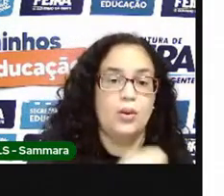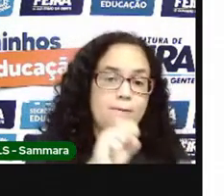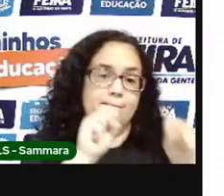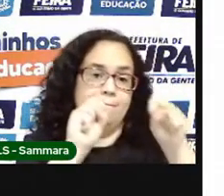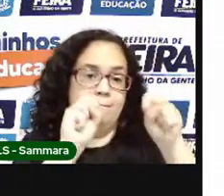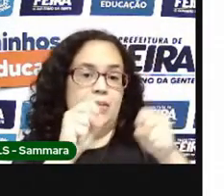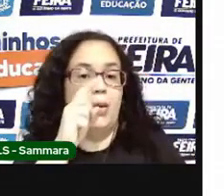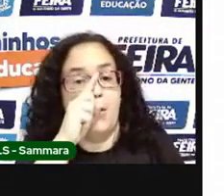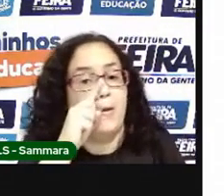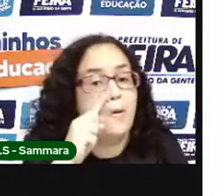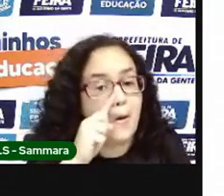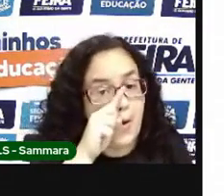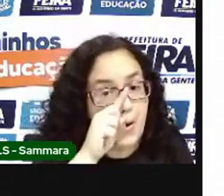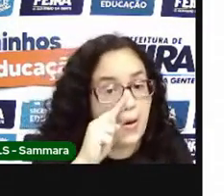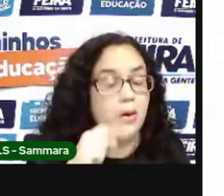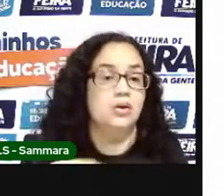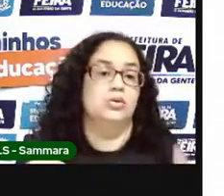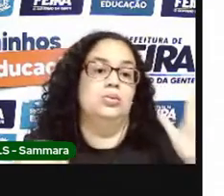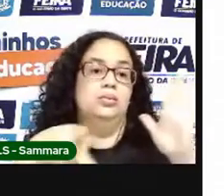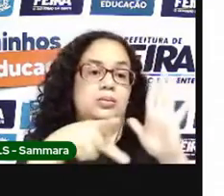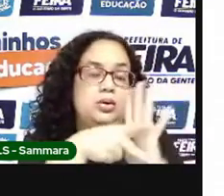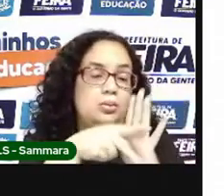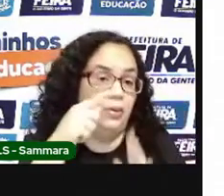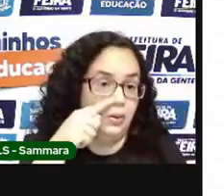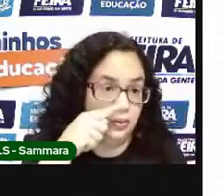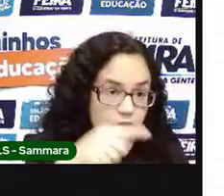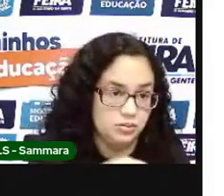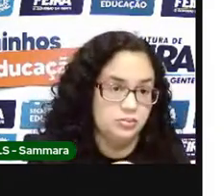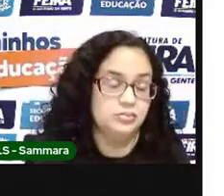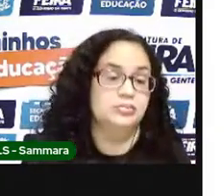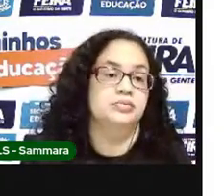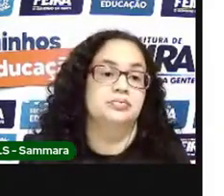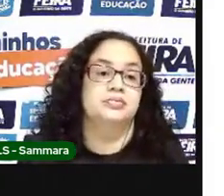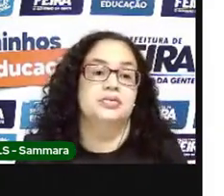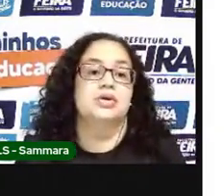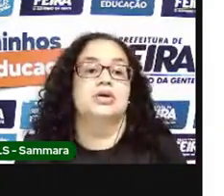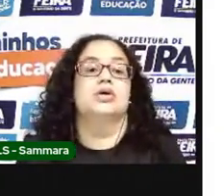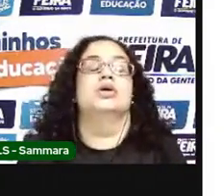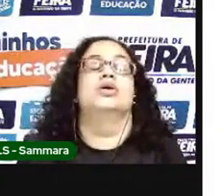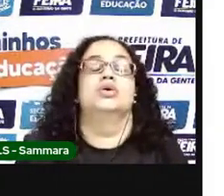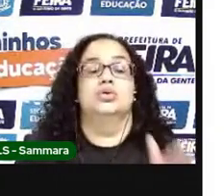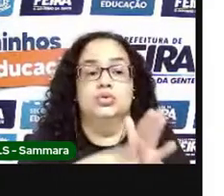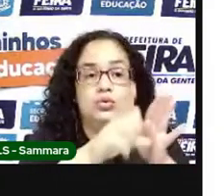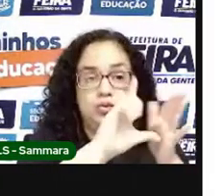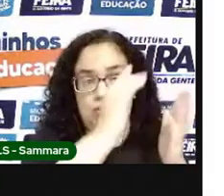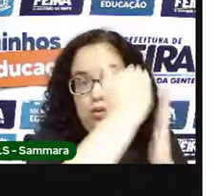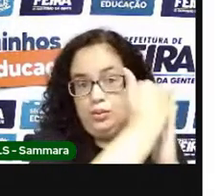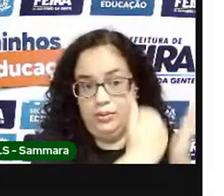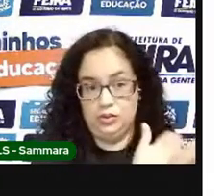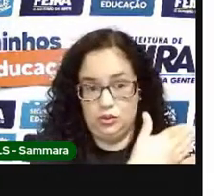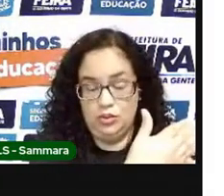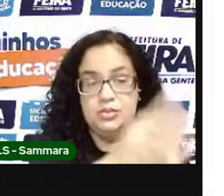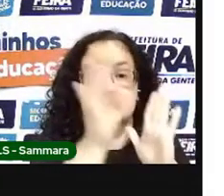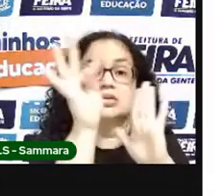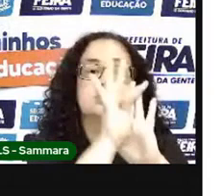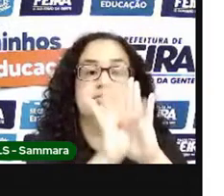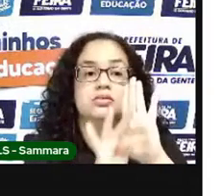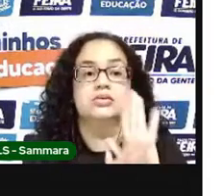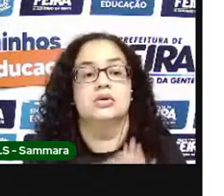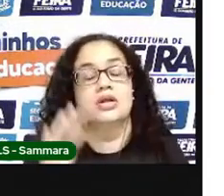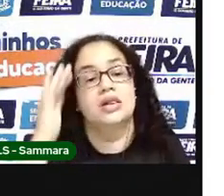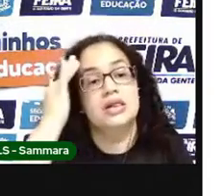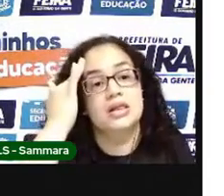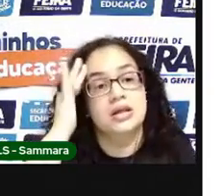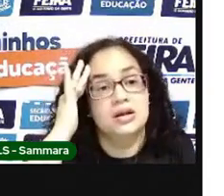do perigo e fica olhando o próprio umbigo? No início desse texto, deu a entender como se ele